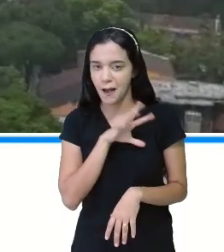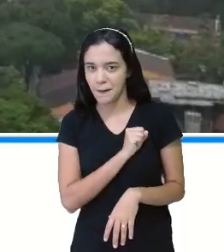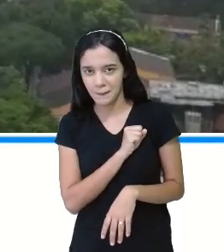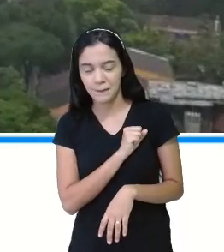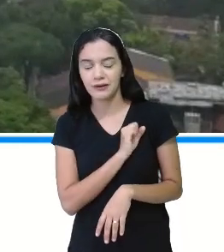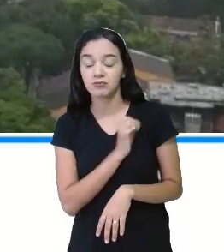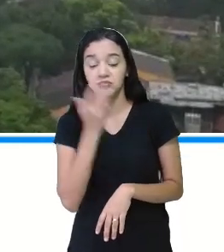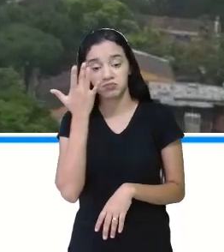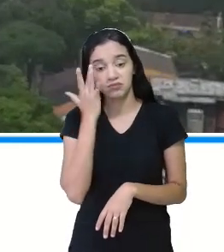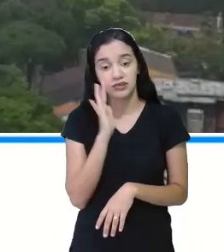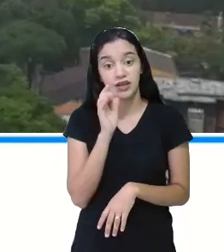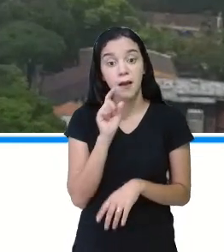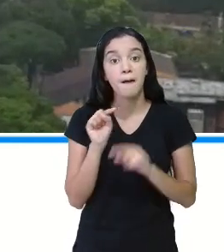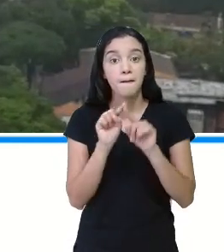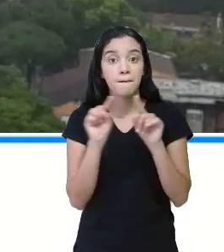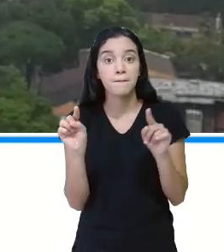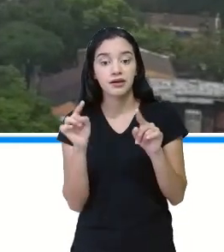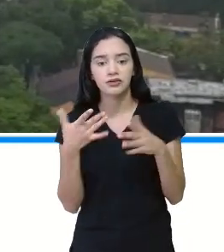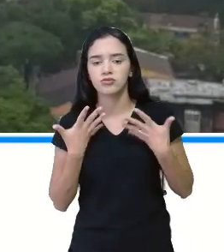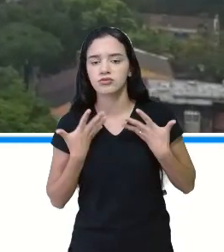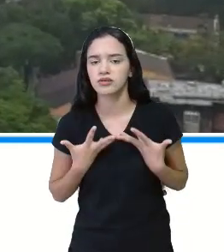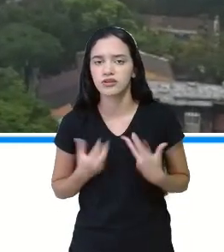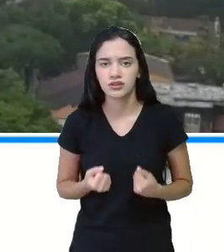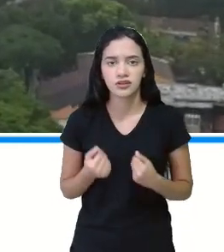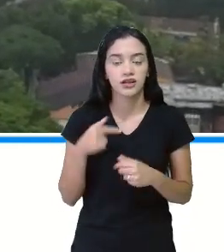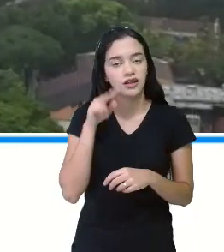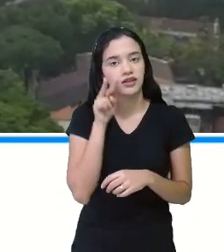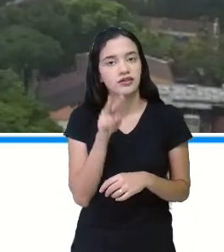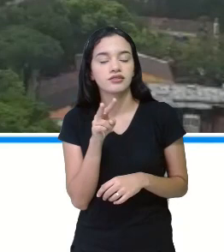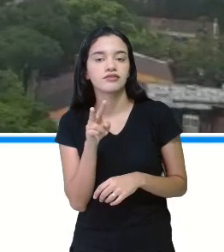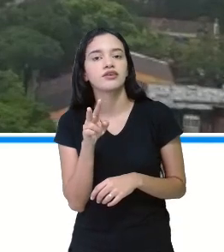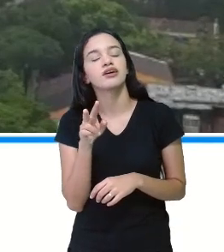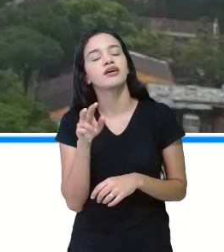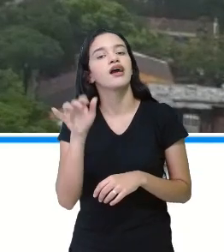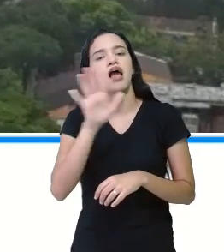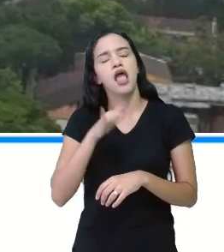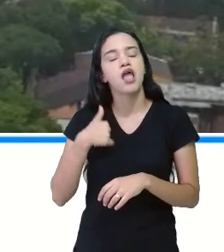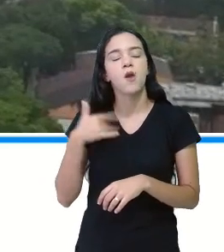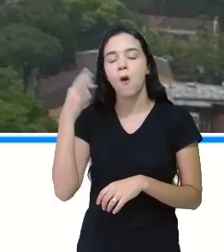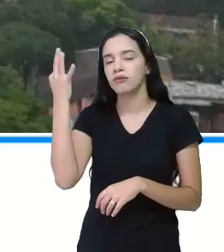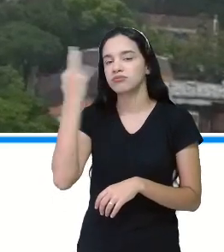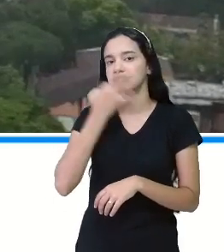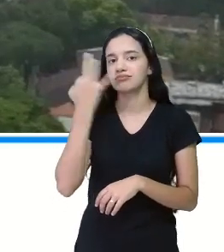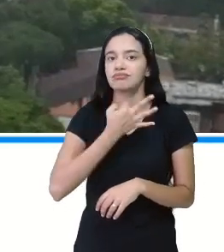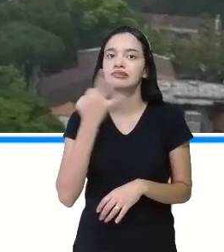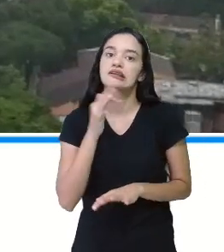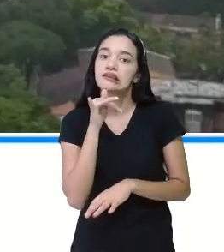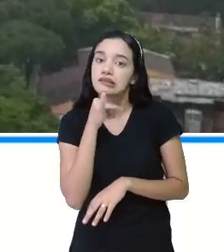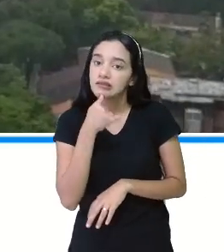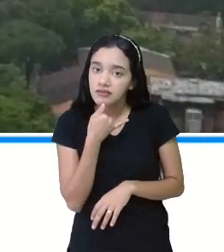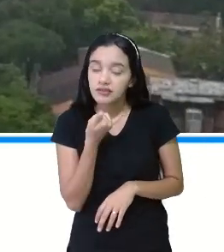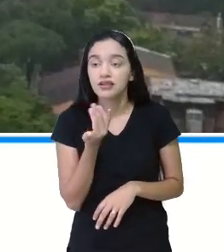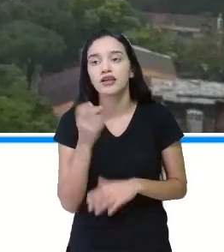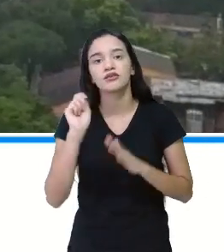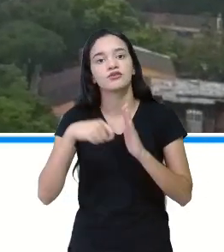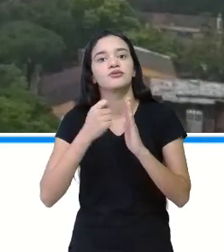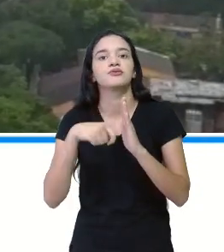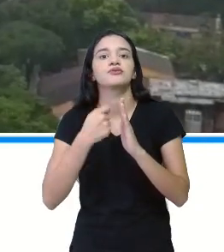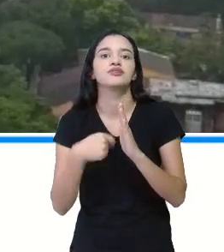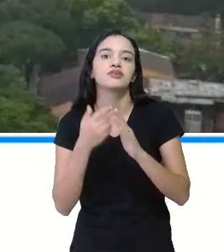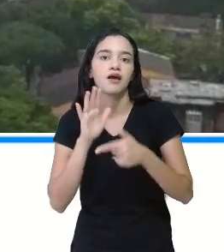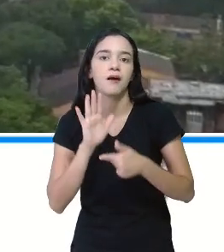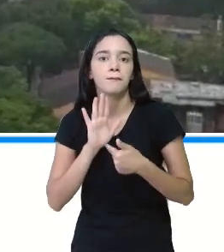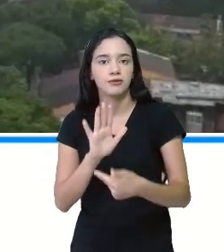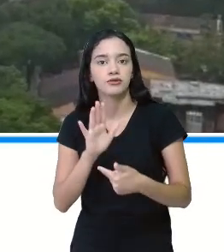professora Esté, não sei você, mas eu não me canso de ver esta paisagem. Acho lindíssima. Infelizmente, este vídeo está mostrando